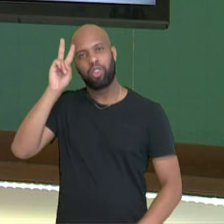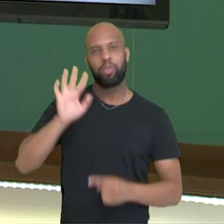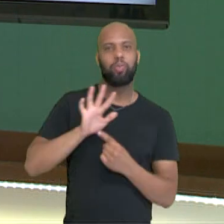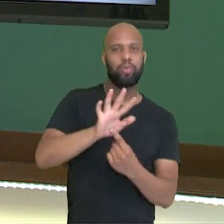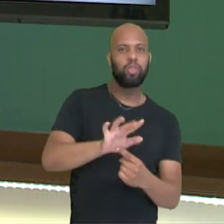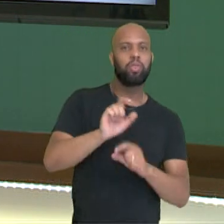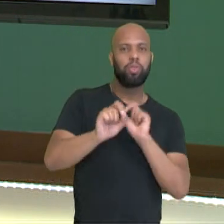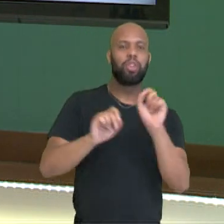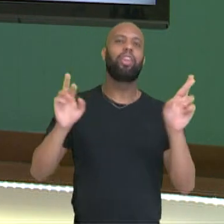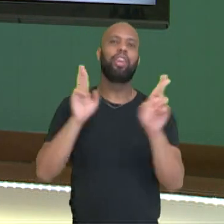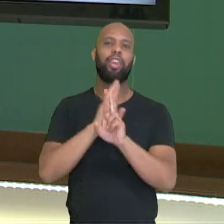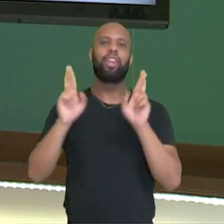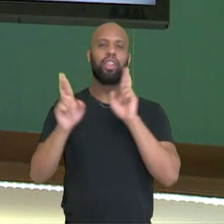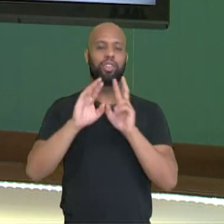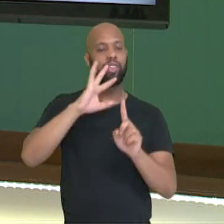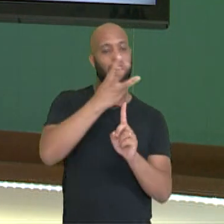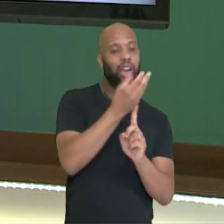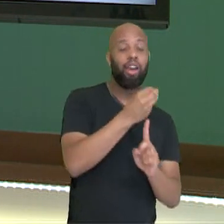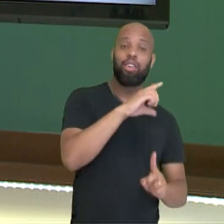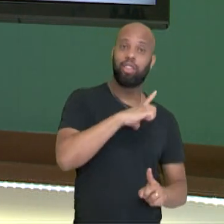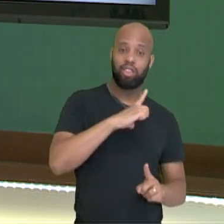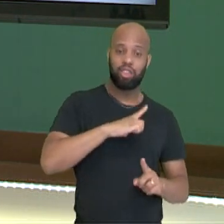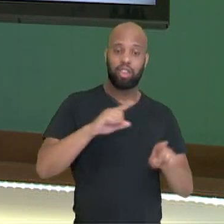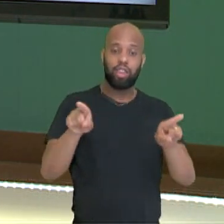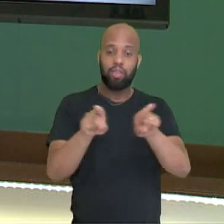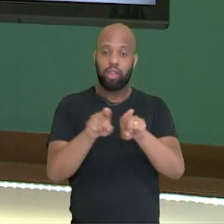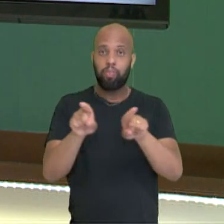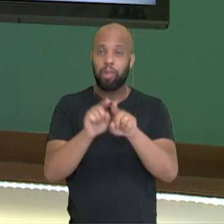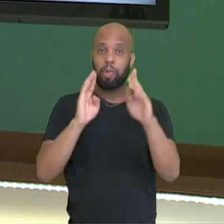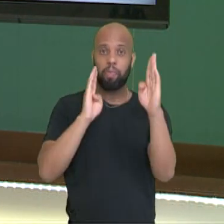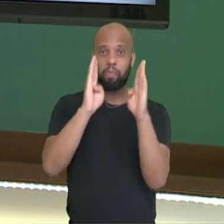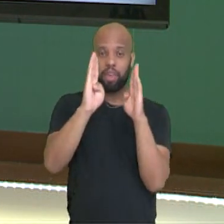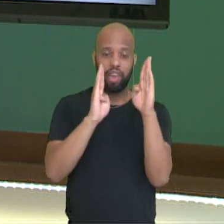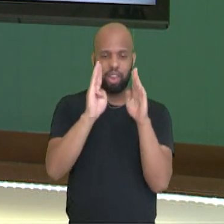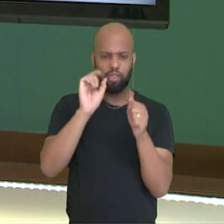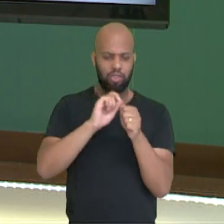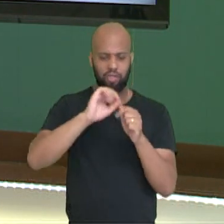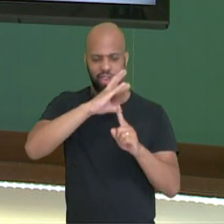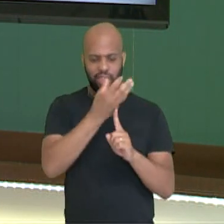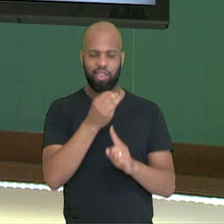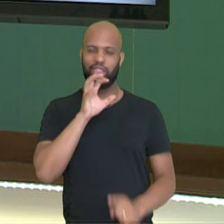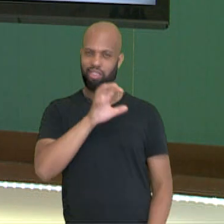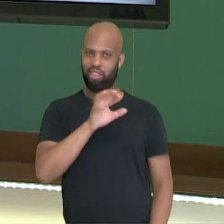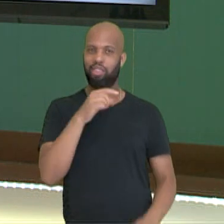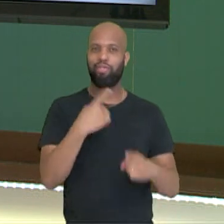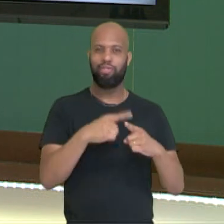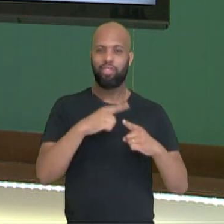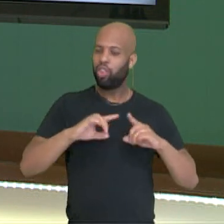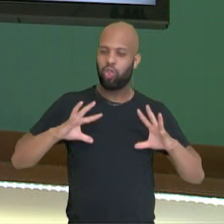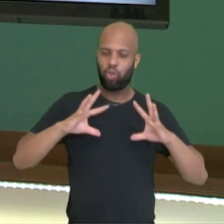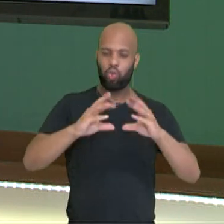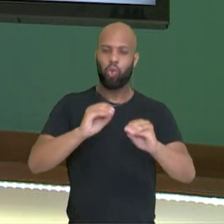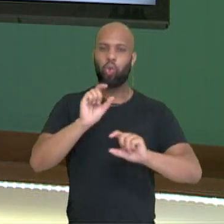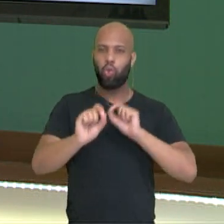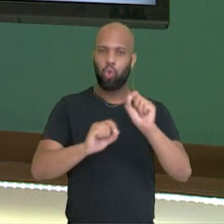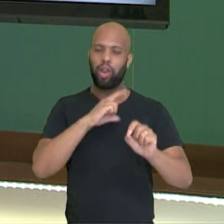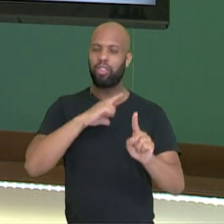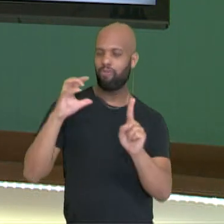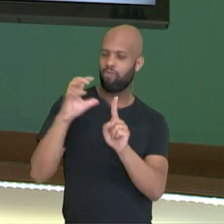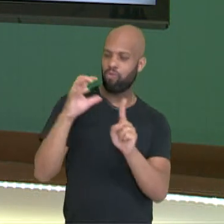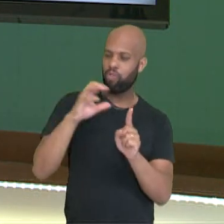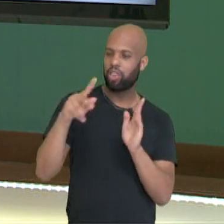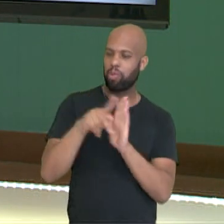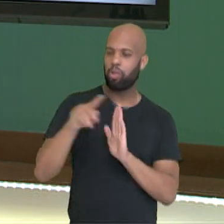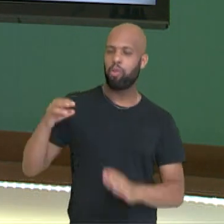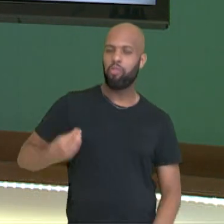fazer uma relação da arte produzida com a época em que ela foi produzida, porque afinal, todos nós somos frutos da